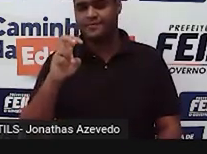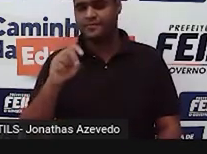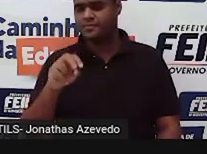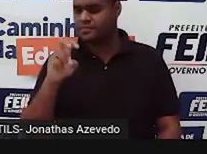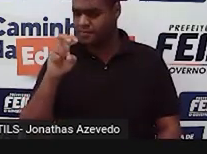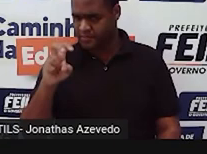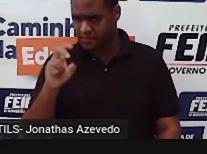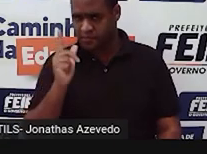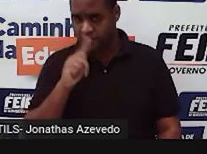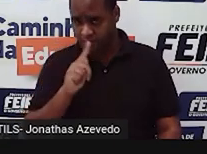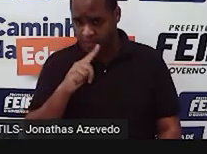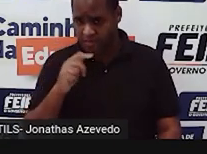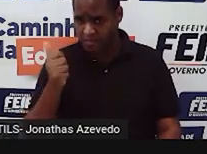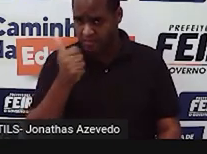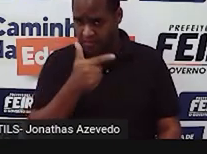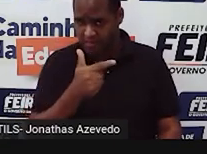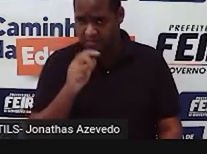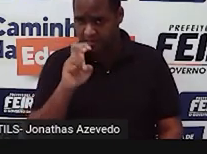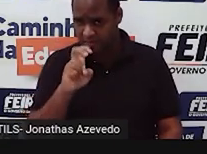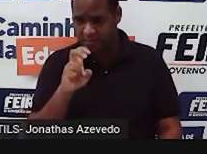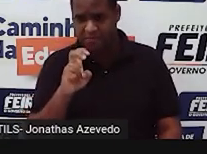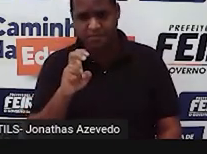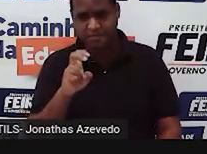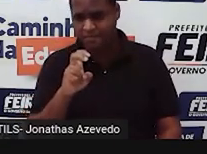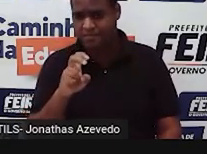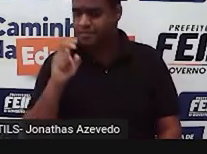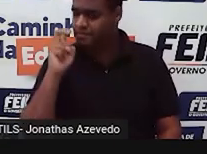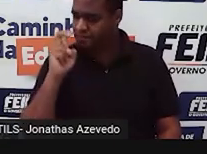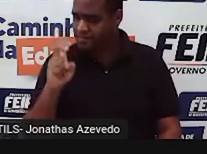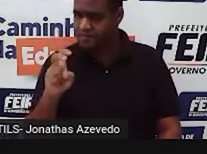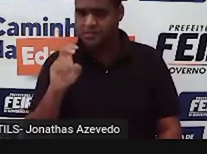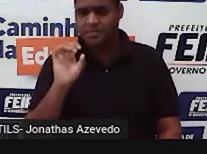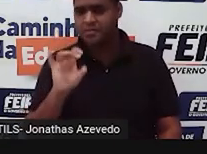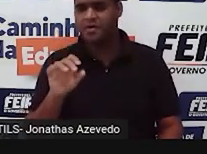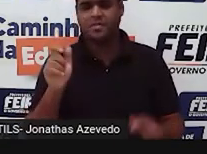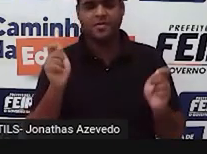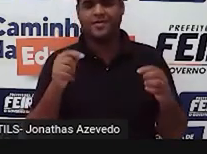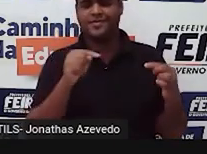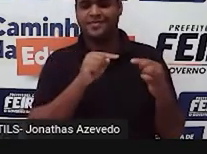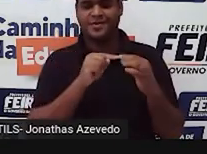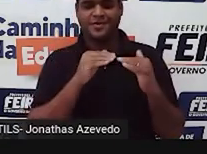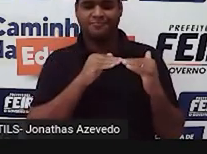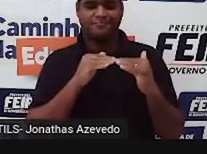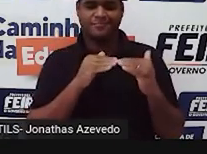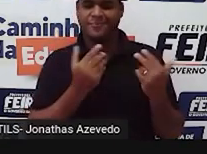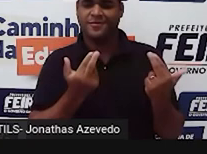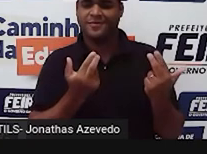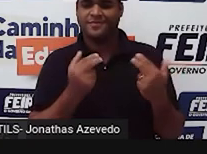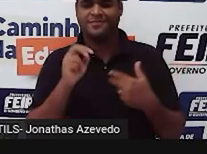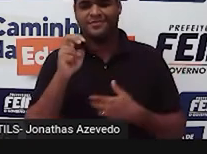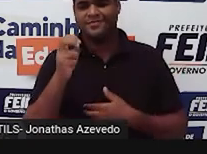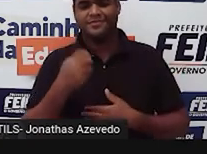maior do que o 5. 5 só pode ser igual a 5. Então, de novo,